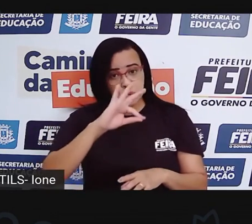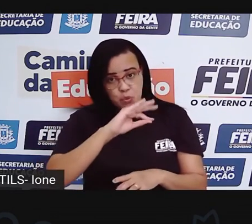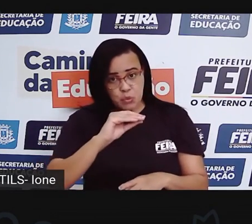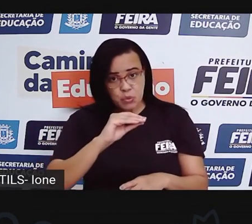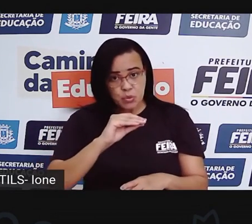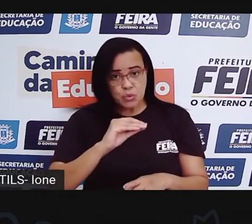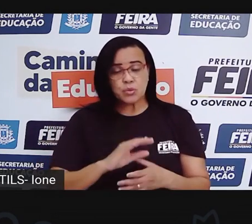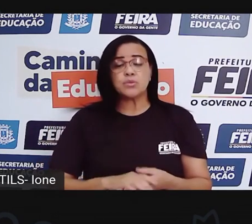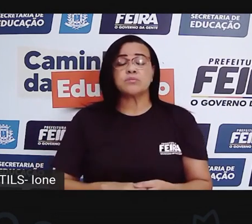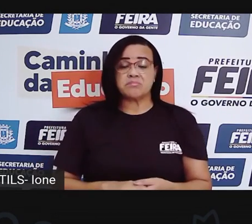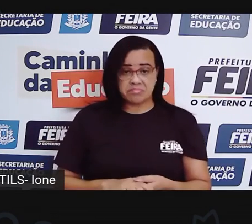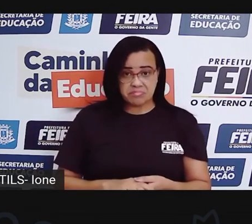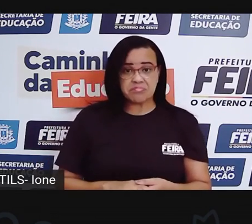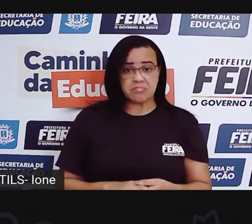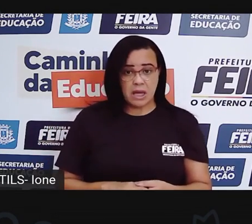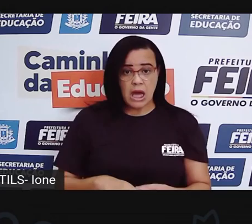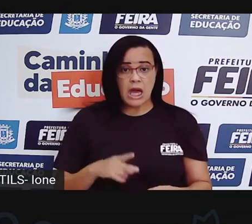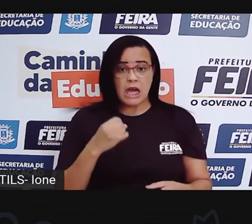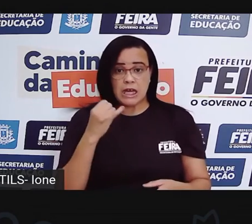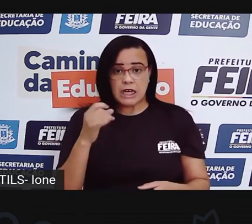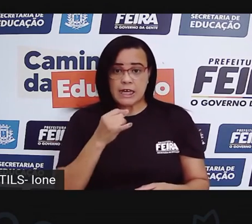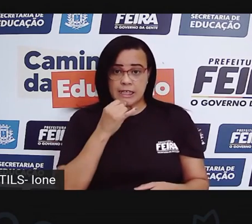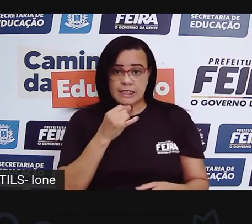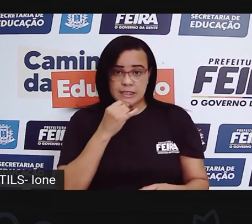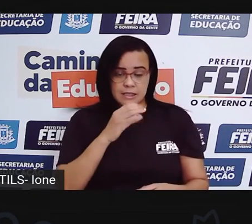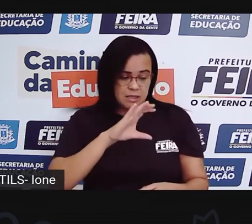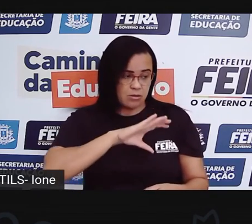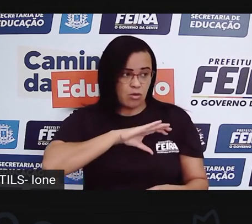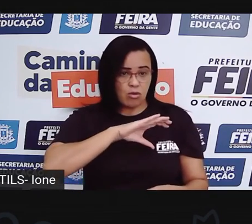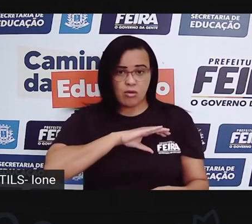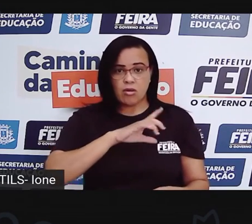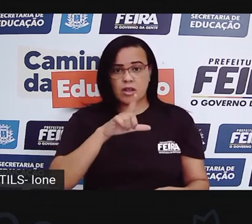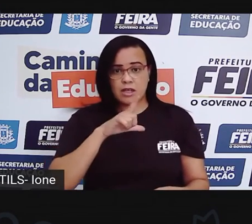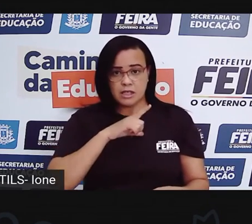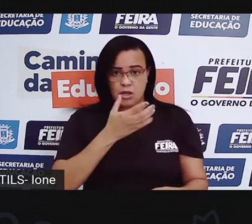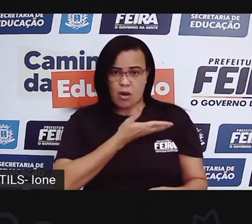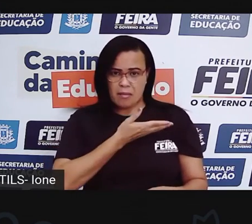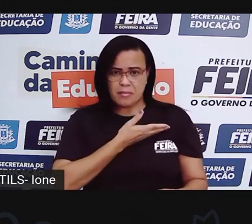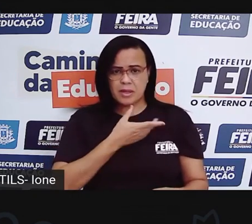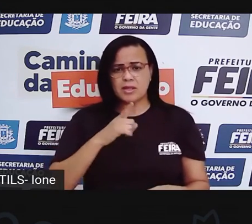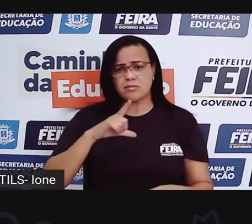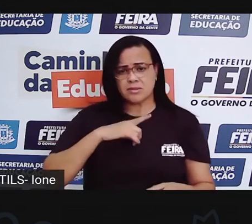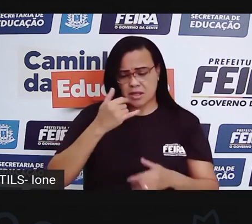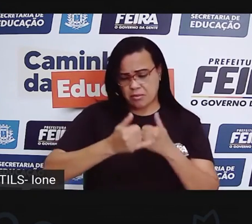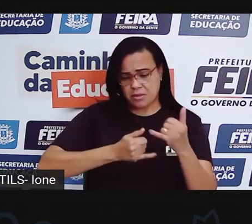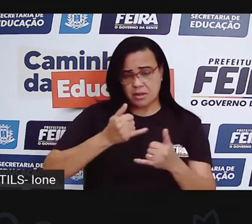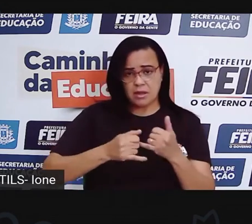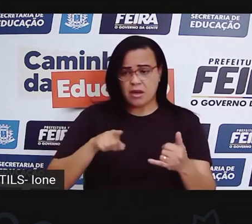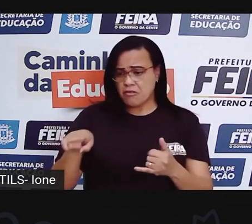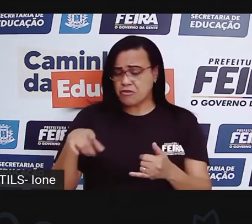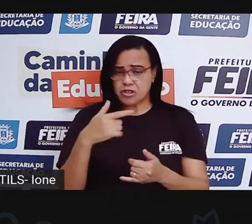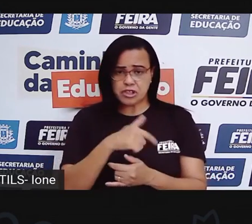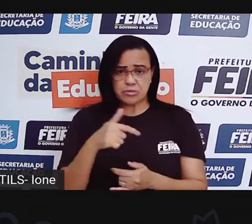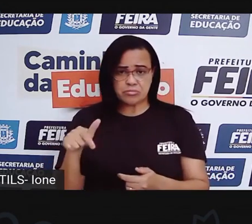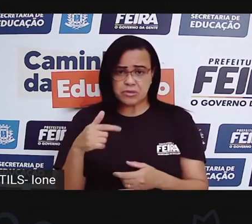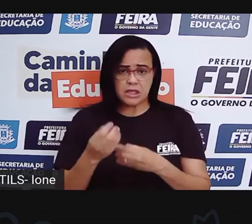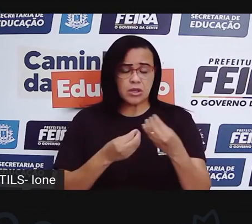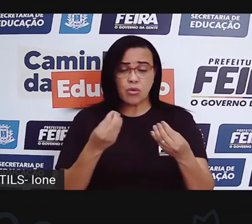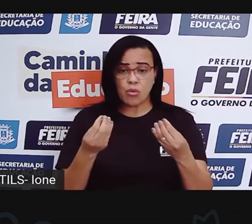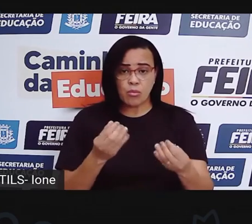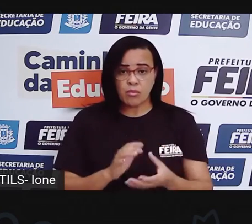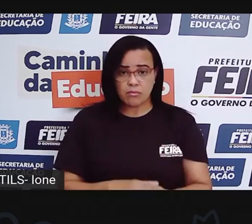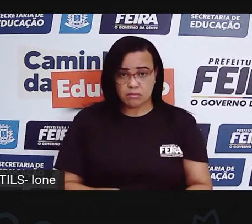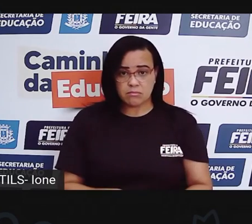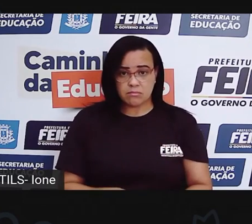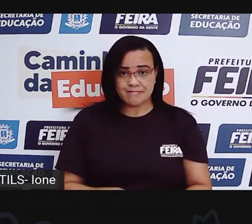porque você tem um brinquedo, o coleguinha não tem aquele brinquedo, né? Então, por exemplo, na escola, todas as crianças têm o